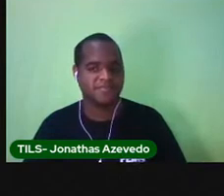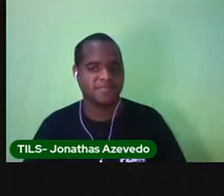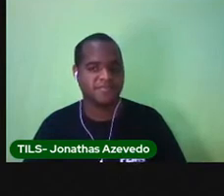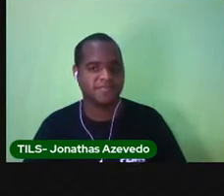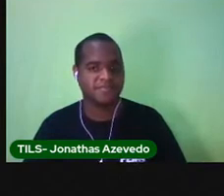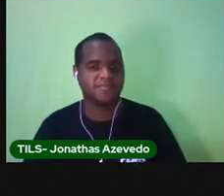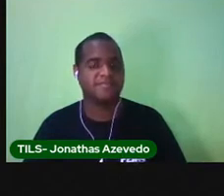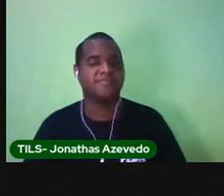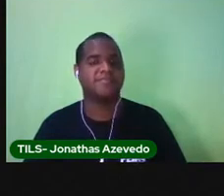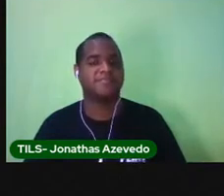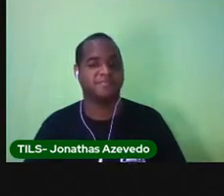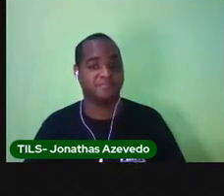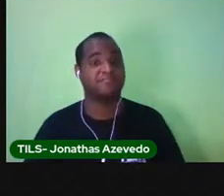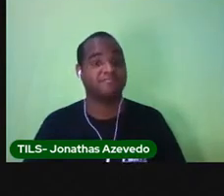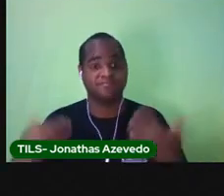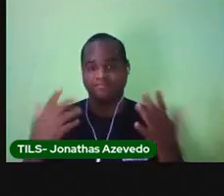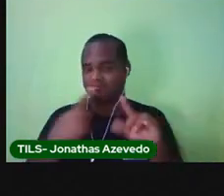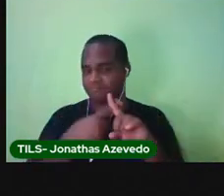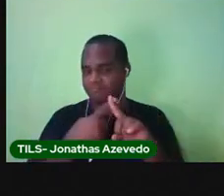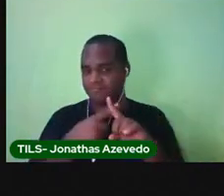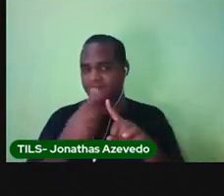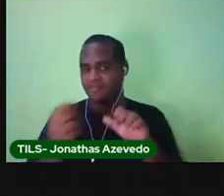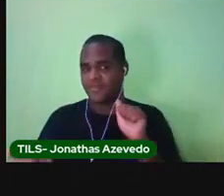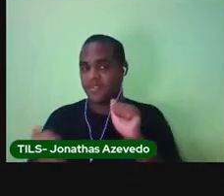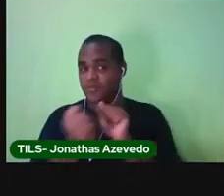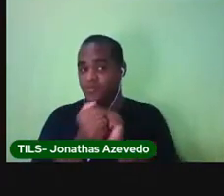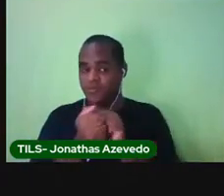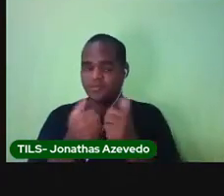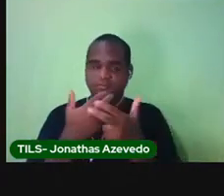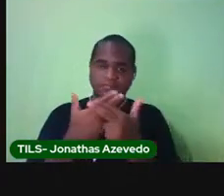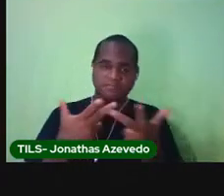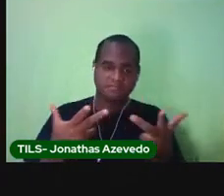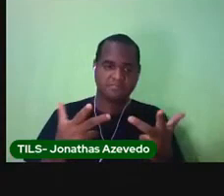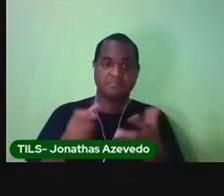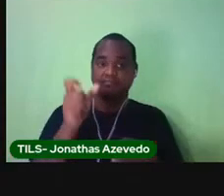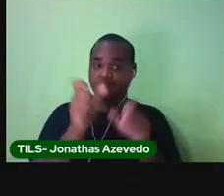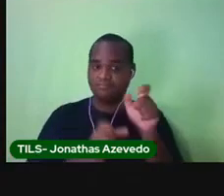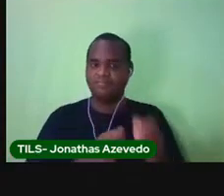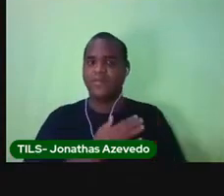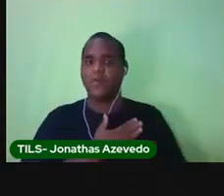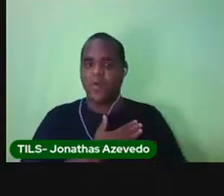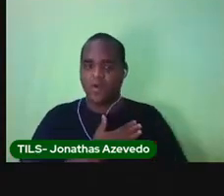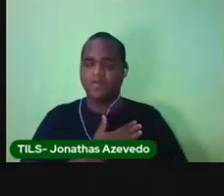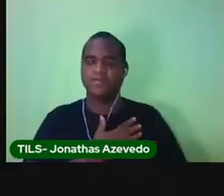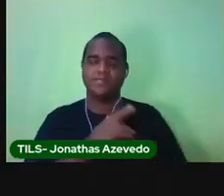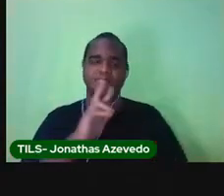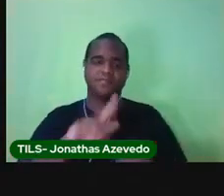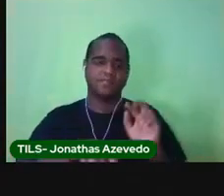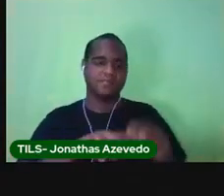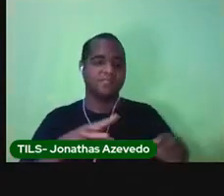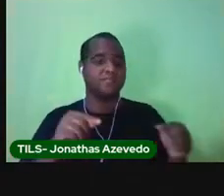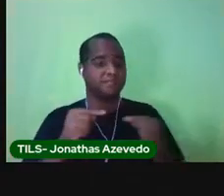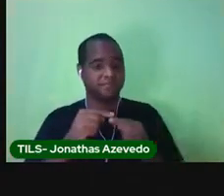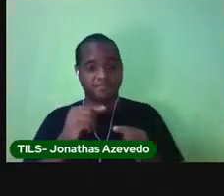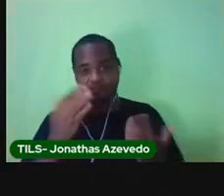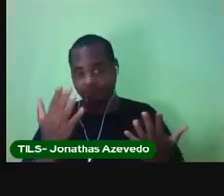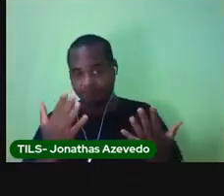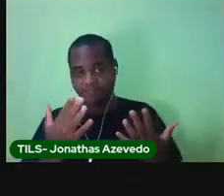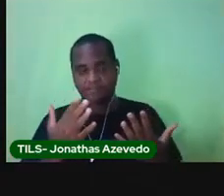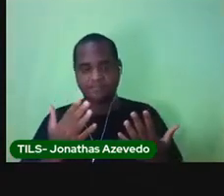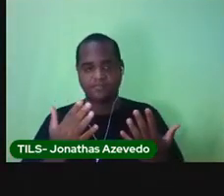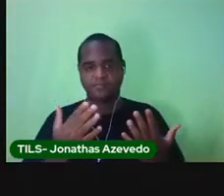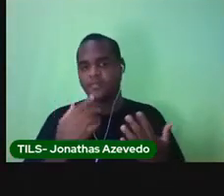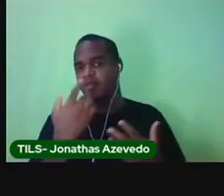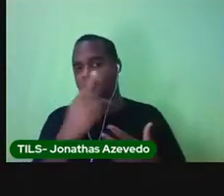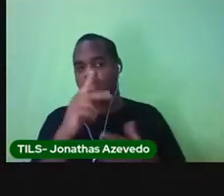Não é porque a gente mora junto que a gente tem que gostar das mesmas coisas. Entendeu? Mas, às vezes,